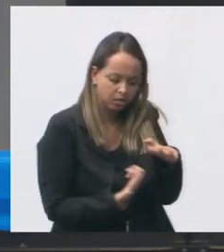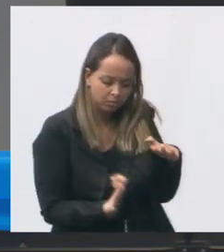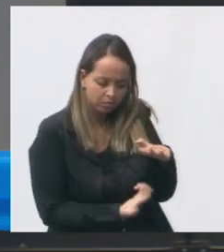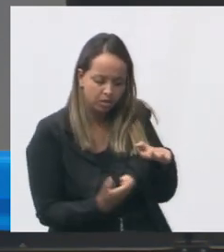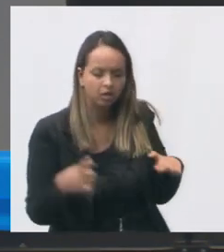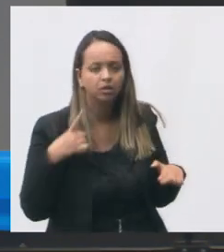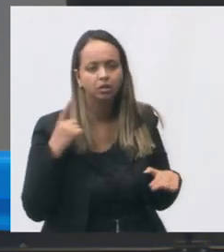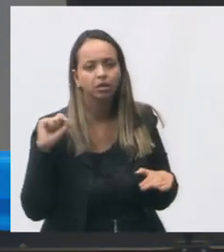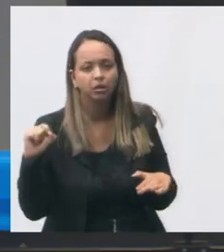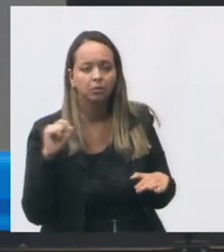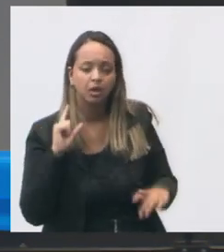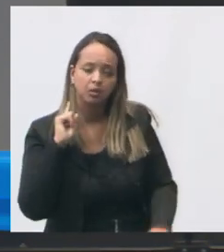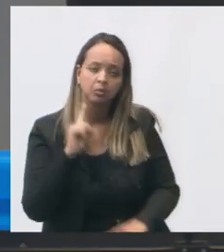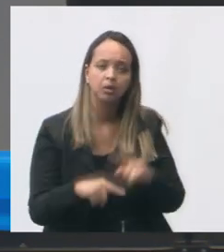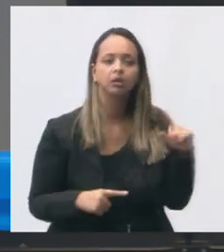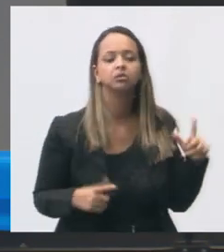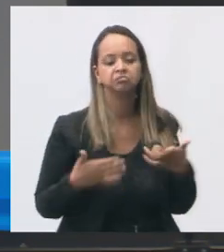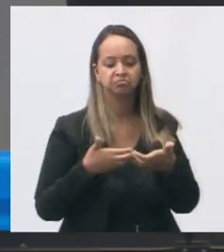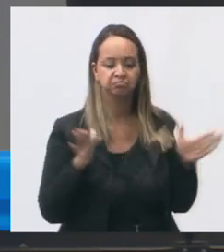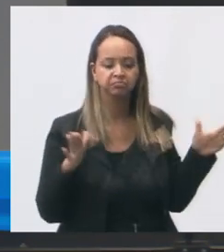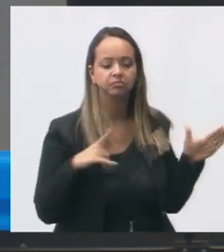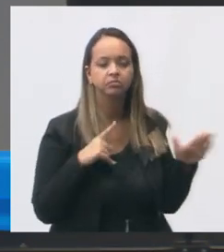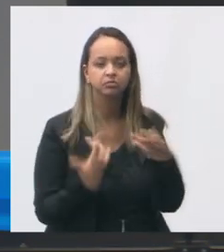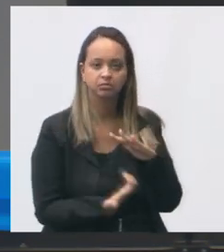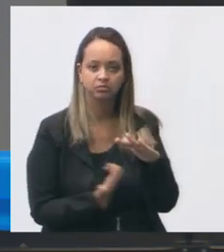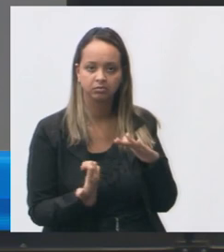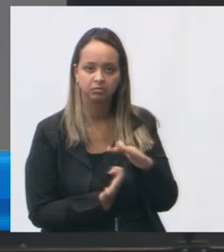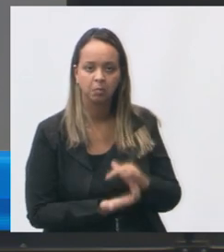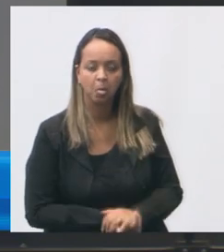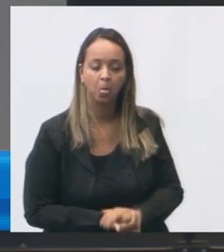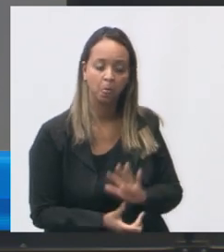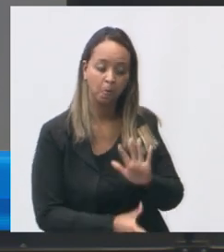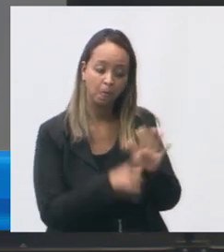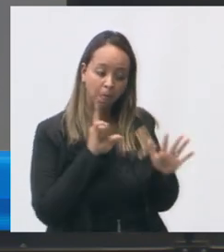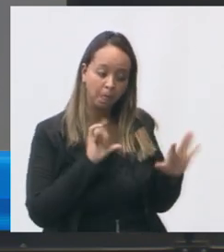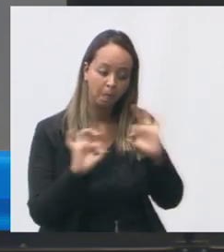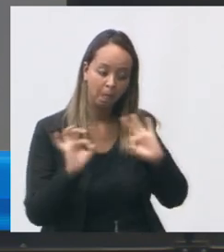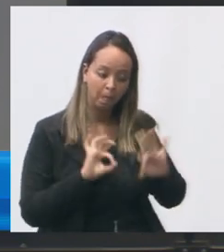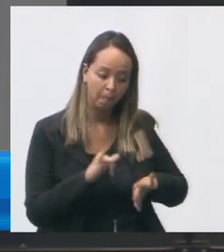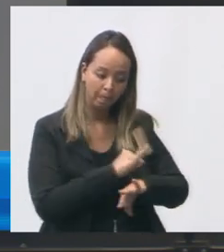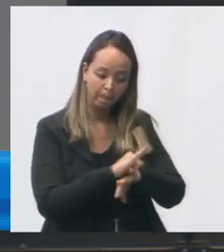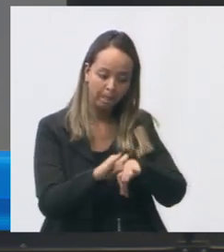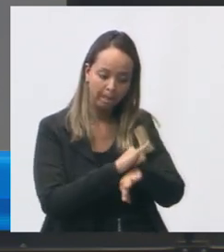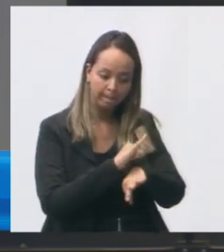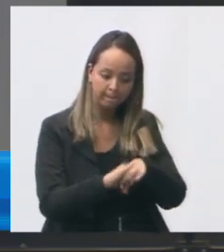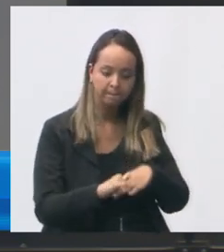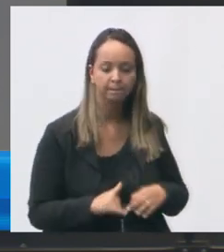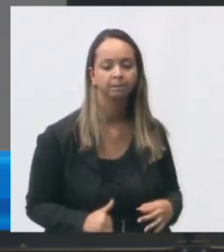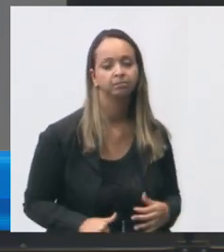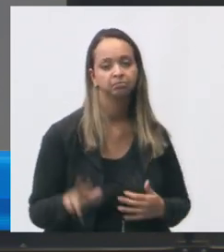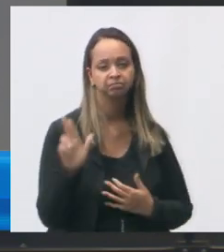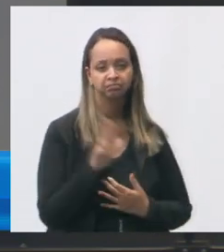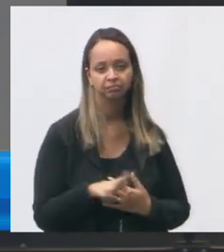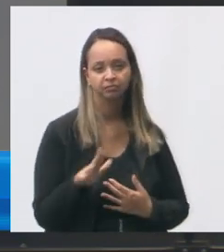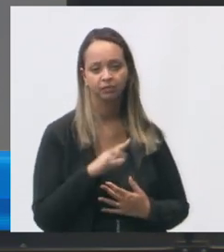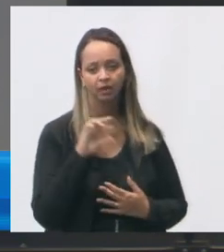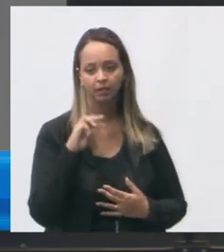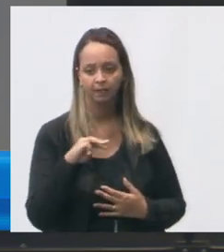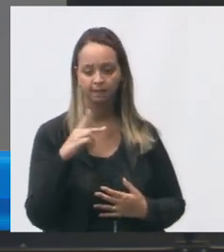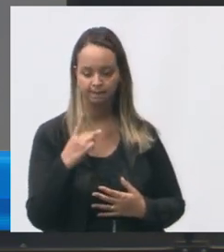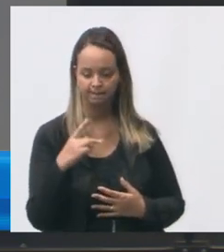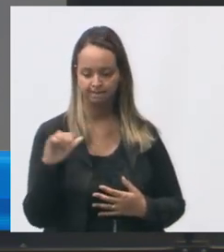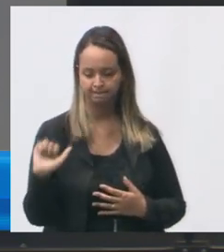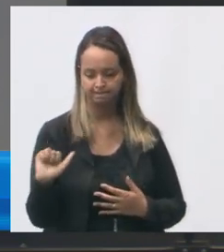e depois se transforma em uma empresa aqui uma das empresas que está atuando lá nessa área é a MPA que é